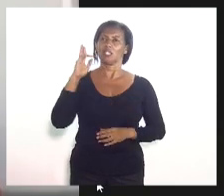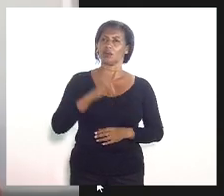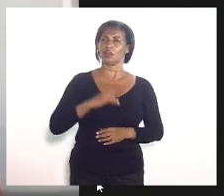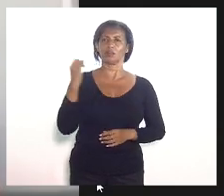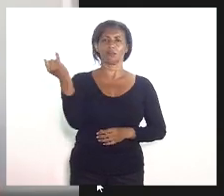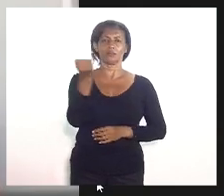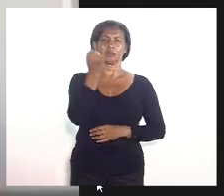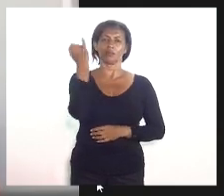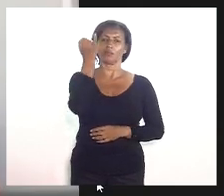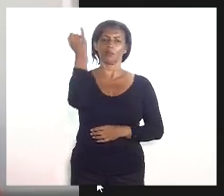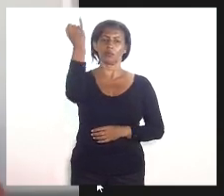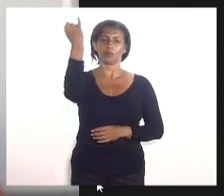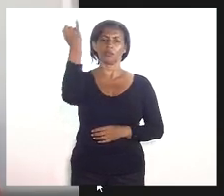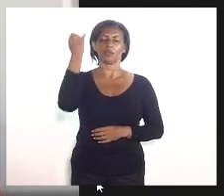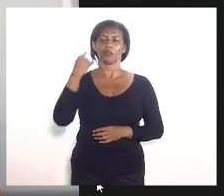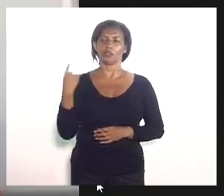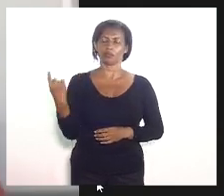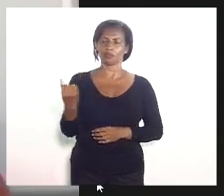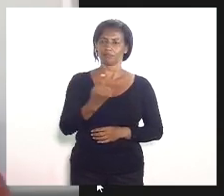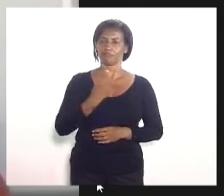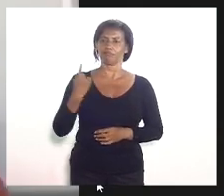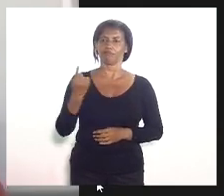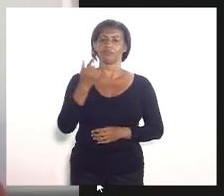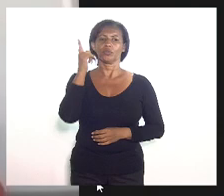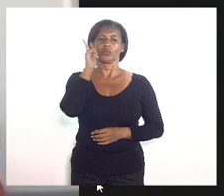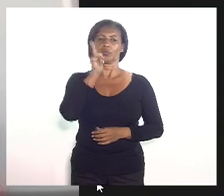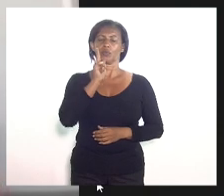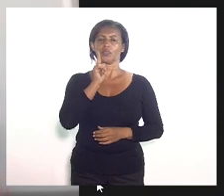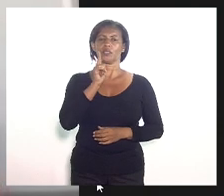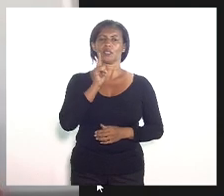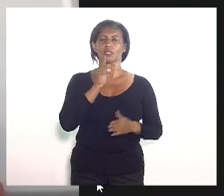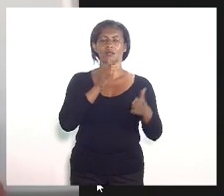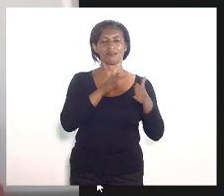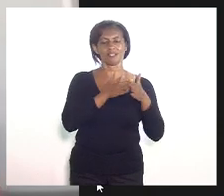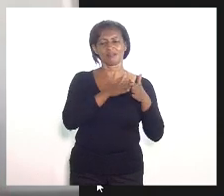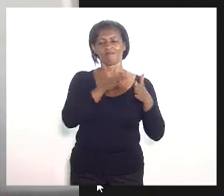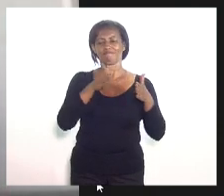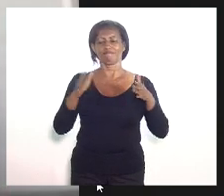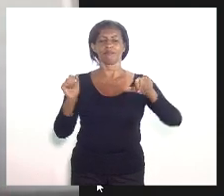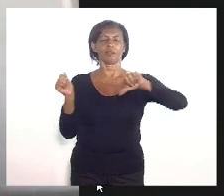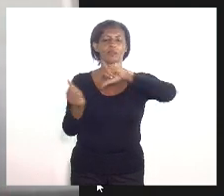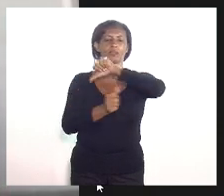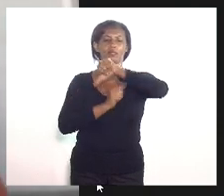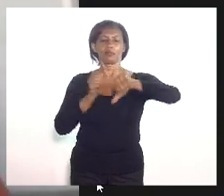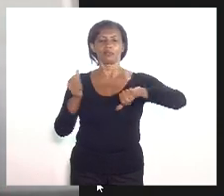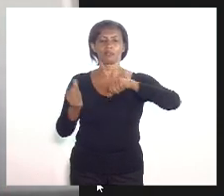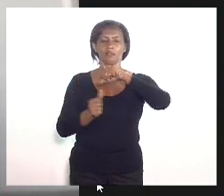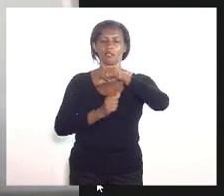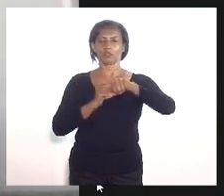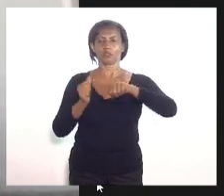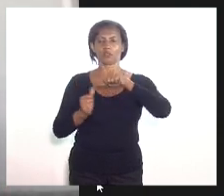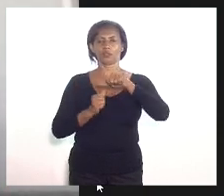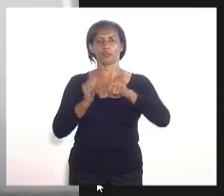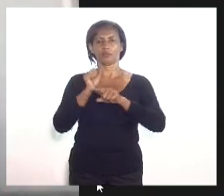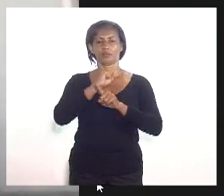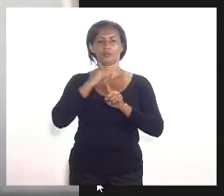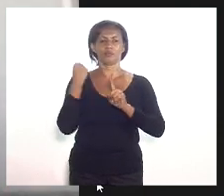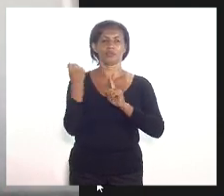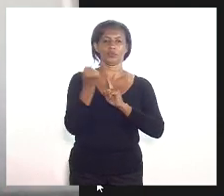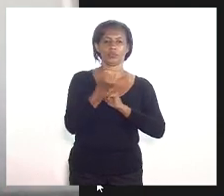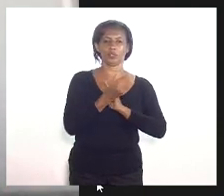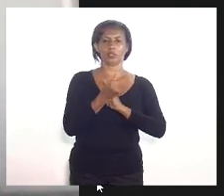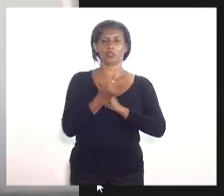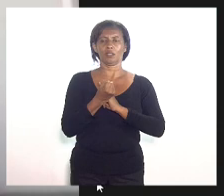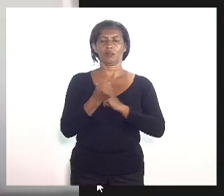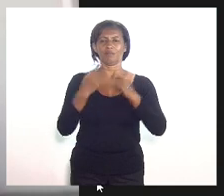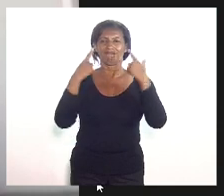fundamental para que a gente possa sair desse processo que transforma e macula a nossa sociedade de maneira